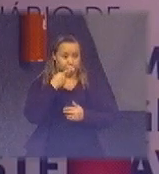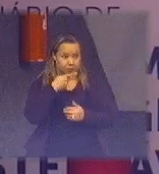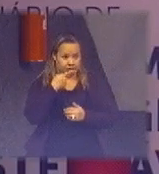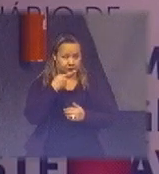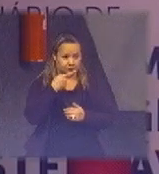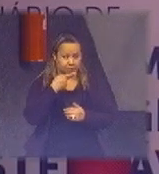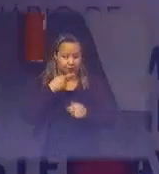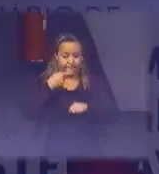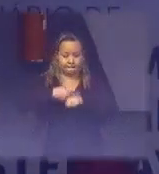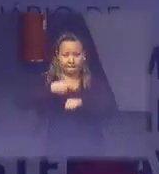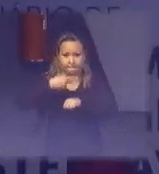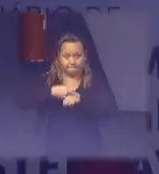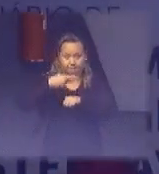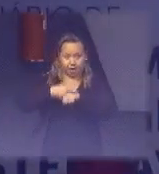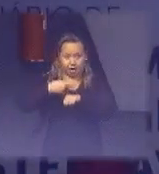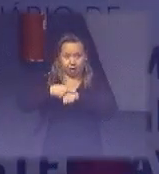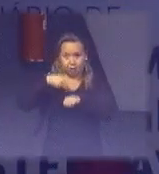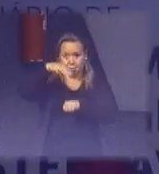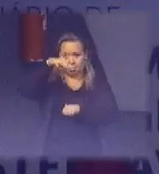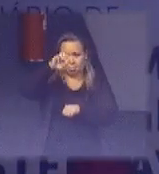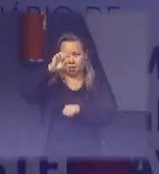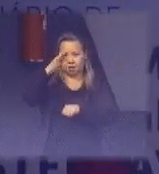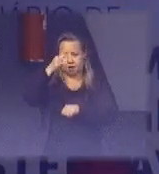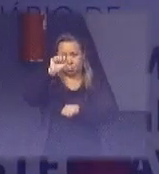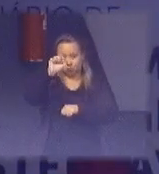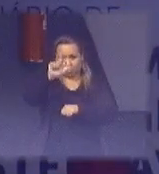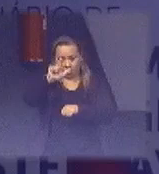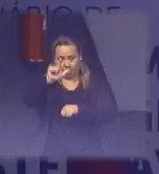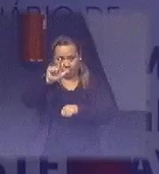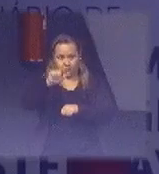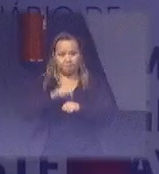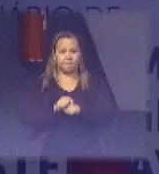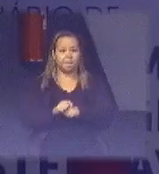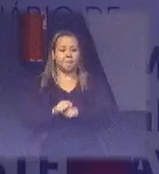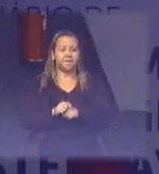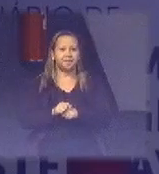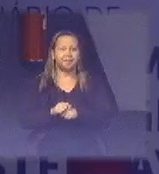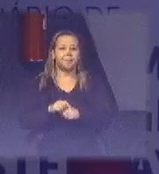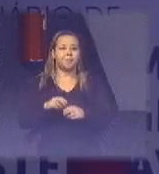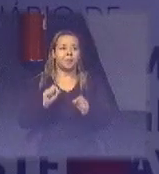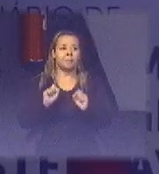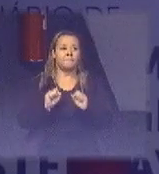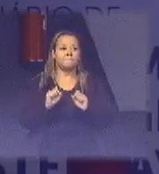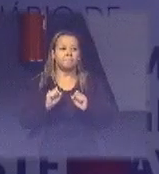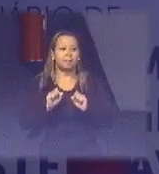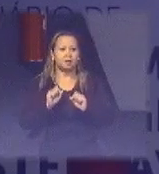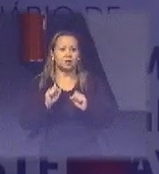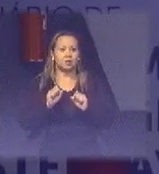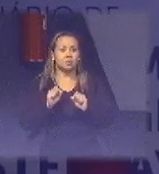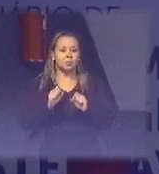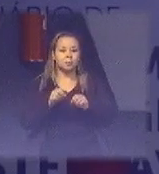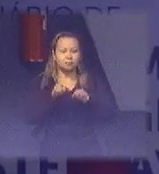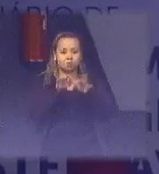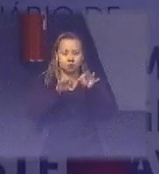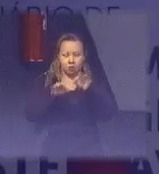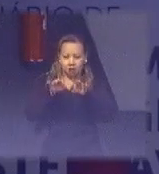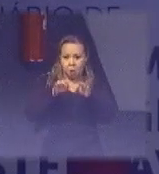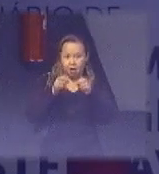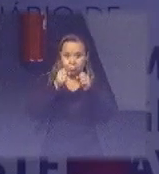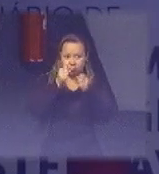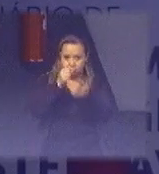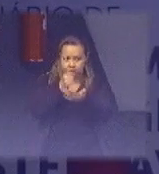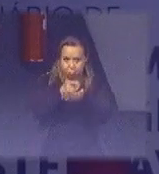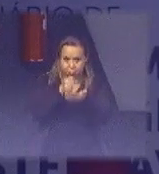e essas latas são... esses lacres são juntados, são vendidos,